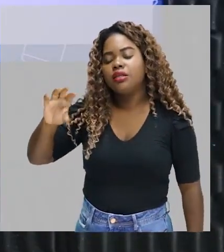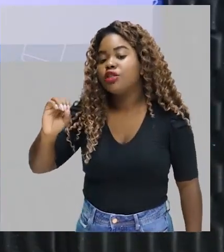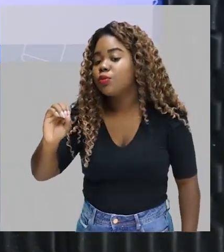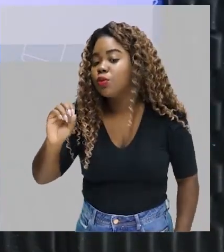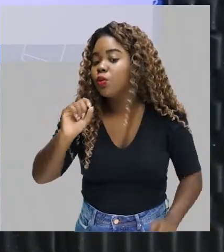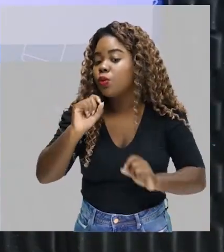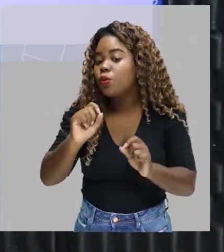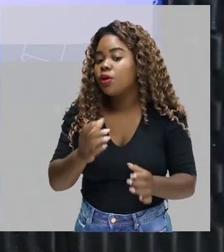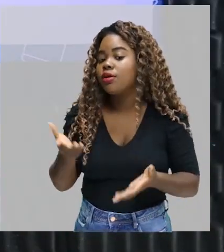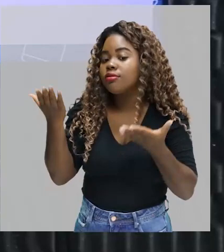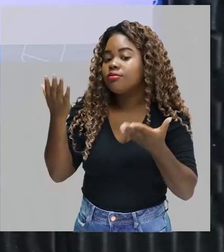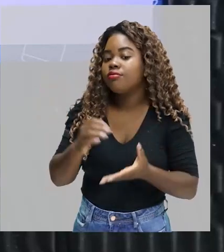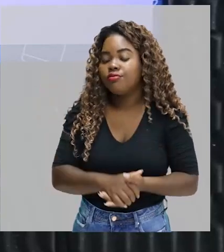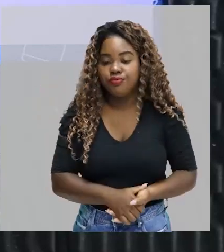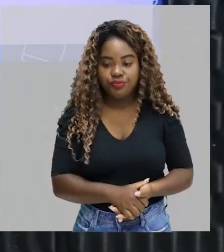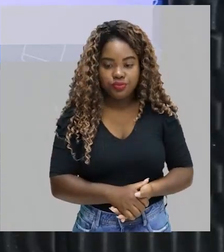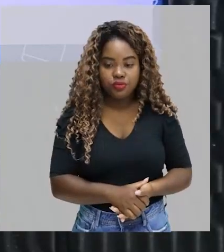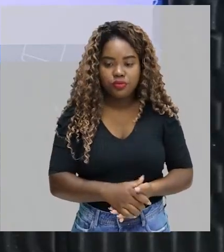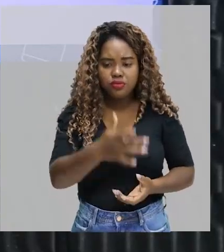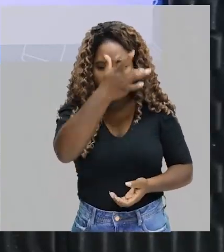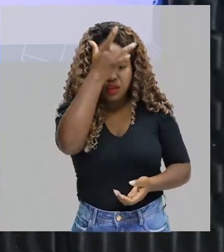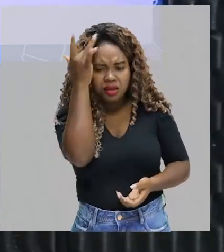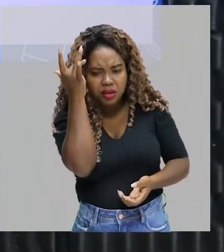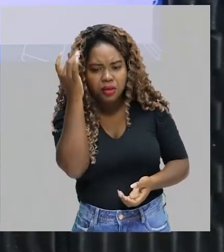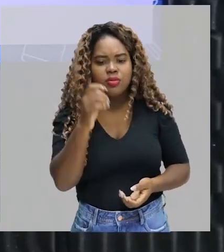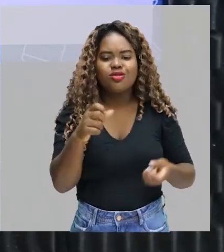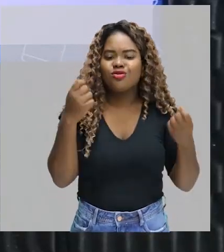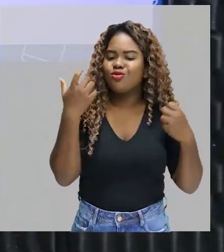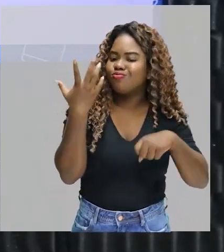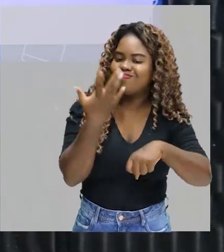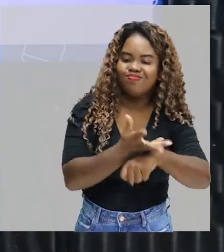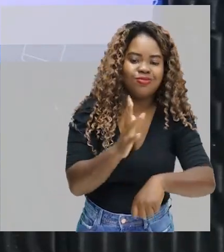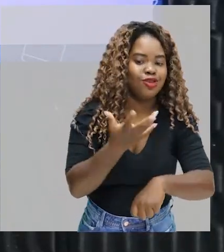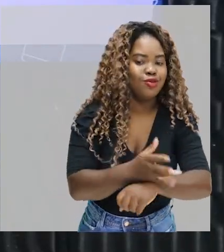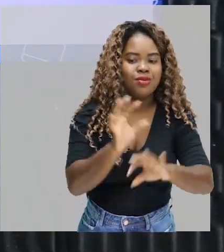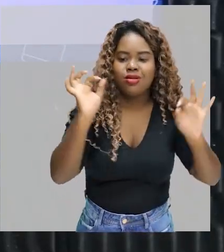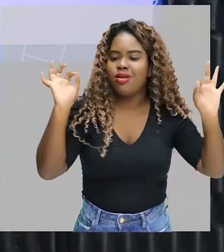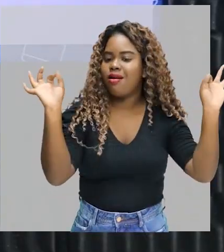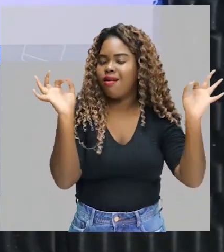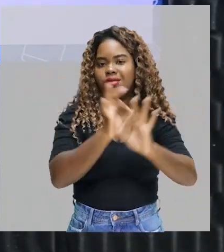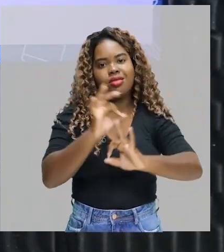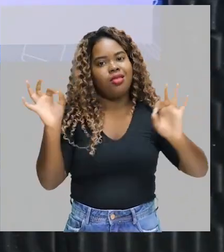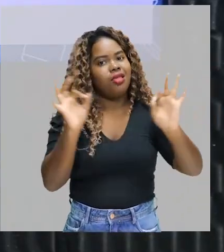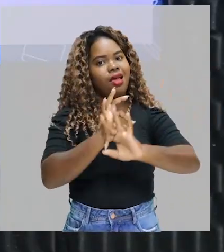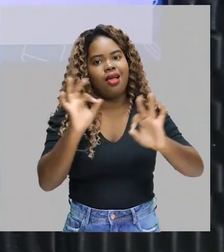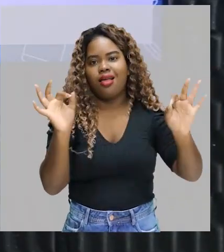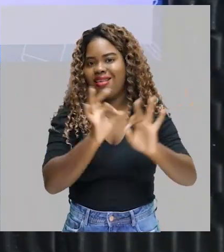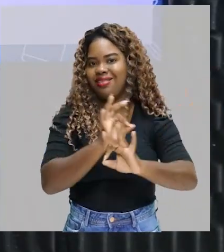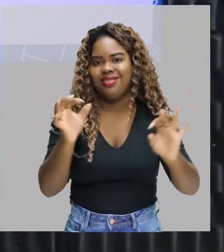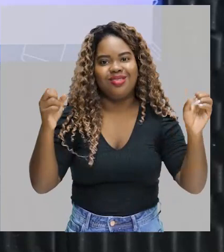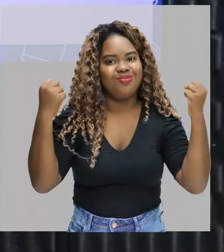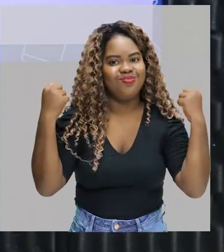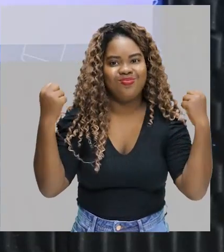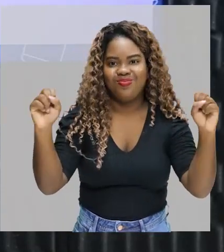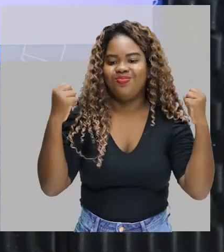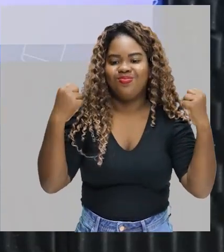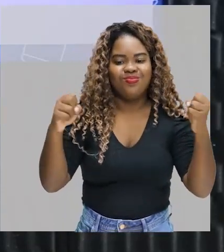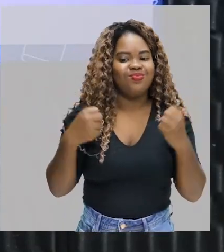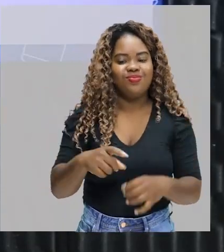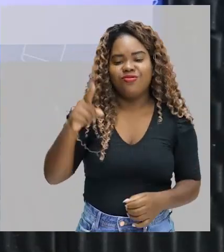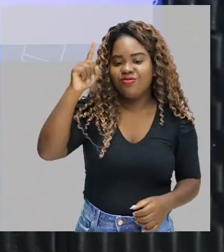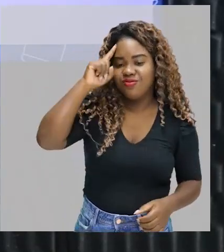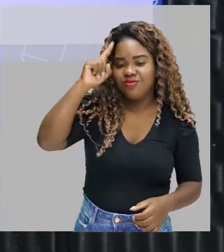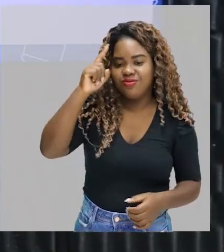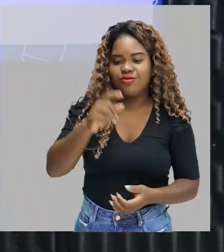Sedentarismo é uma situação em que a pessoa não pratica qualquer tipo de atividade física regularmente,